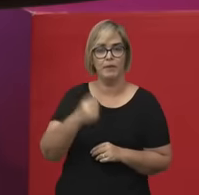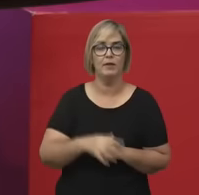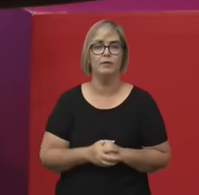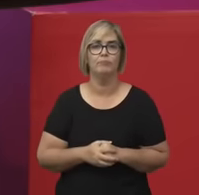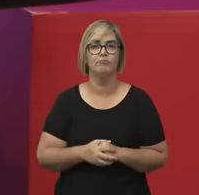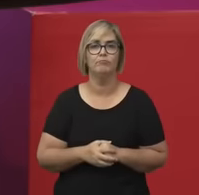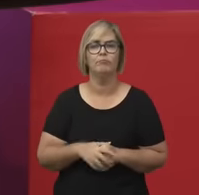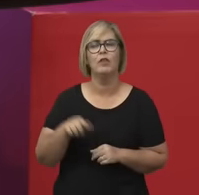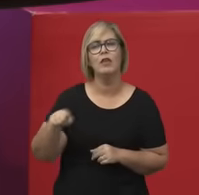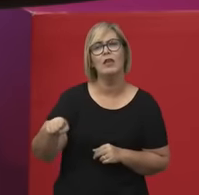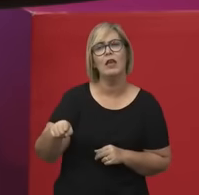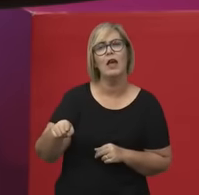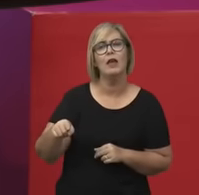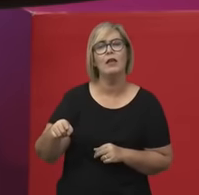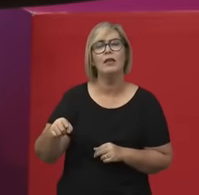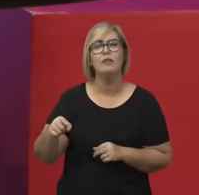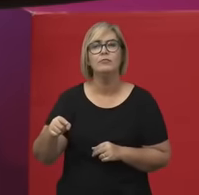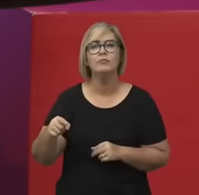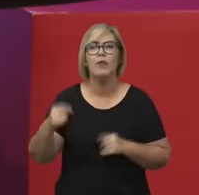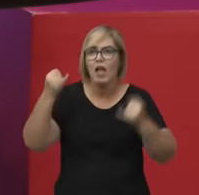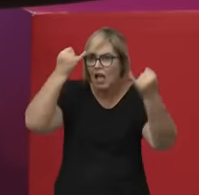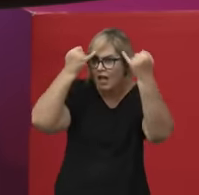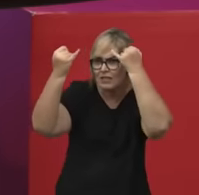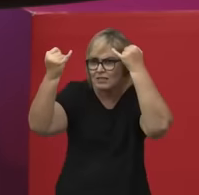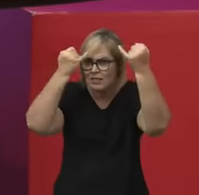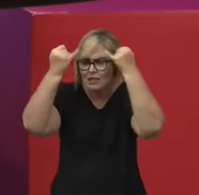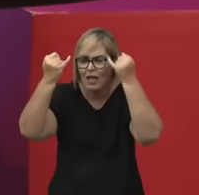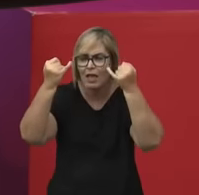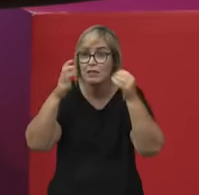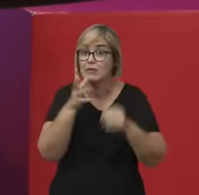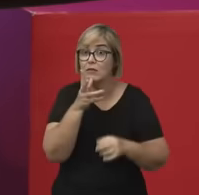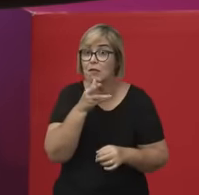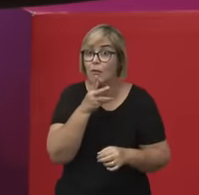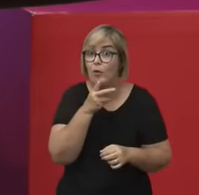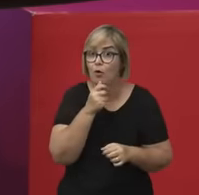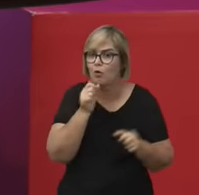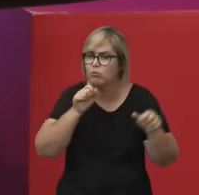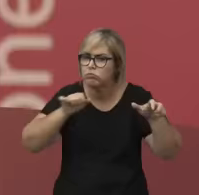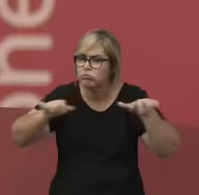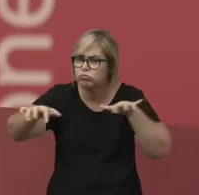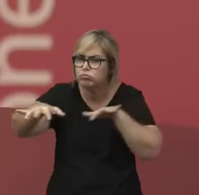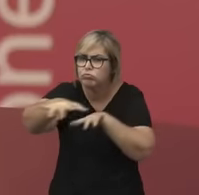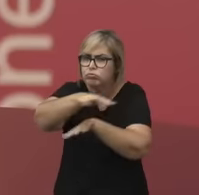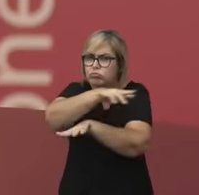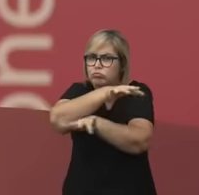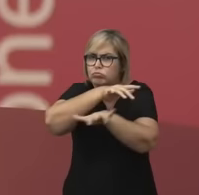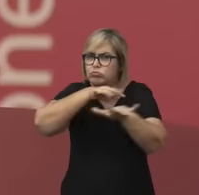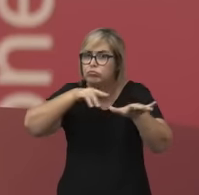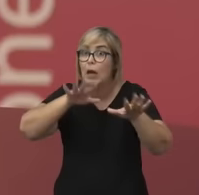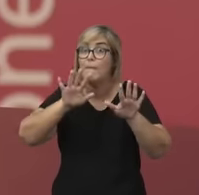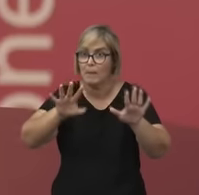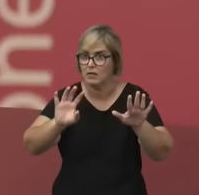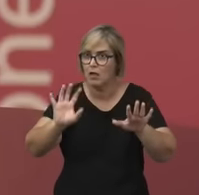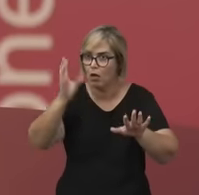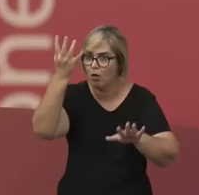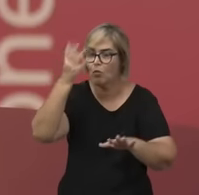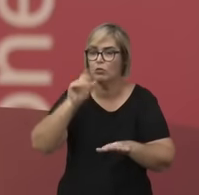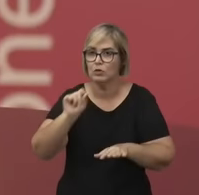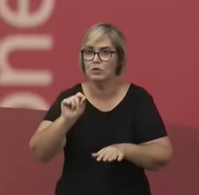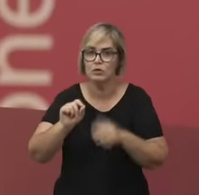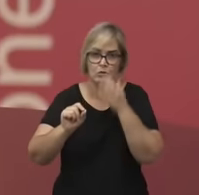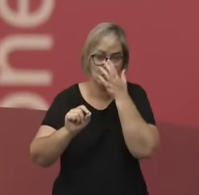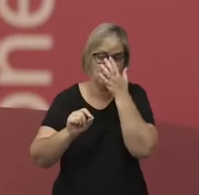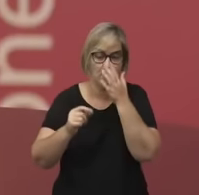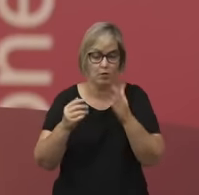ideias, ela demorava para acontecer no século XIX no Brasil, mas ela acontecia. E acontecia com muita intensidade, porque os